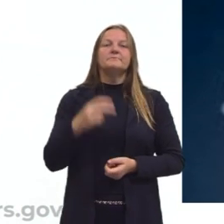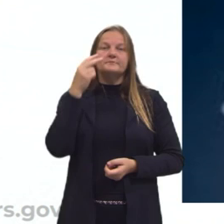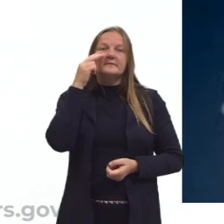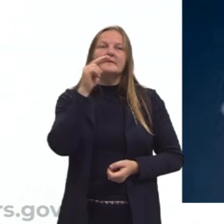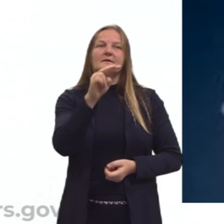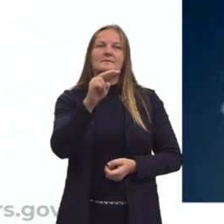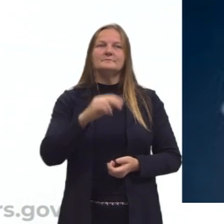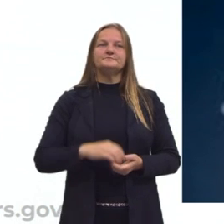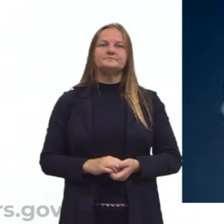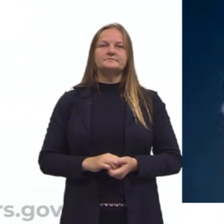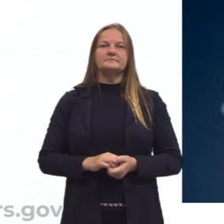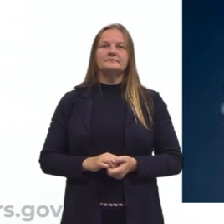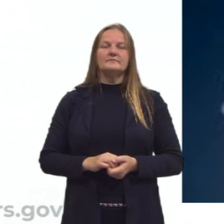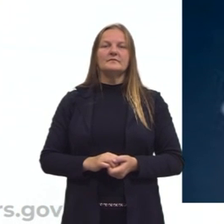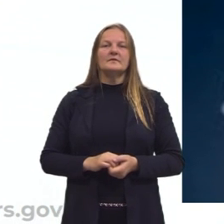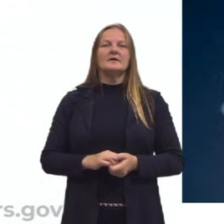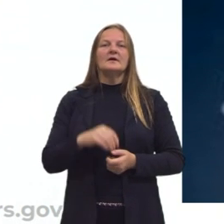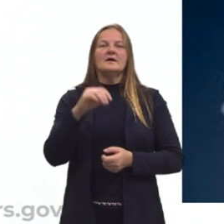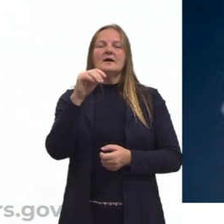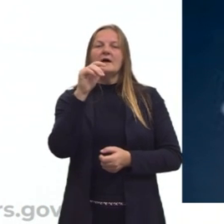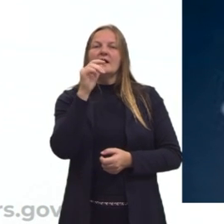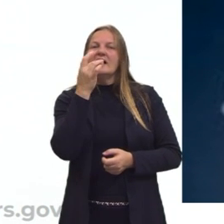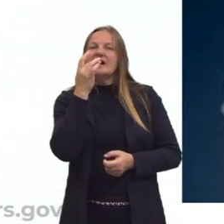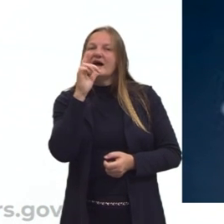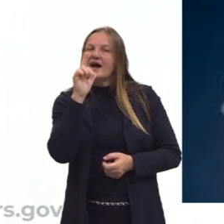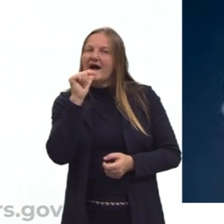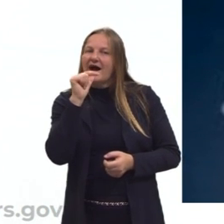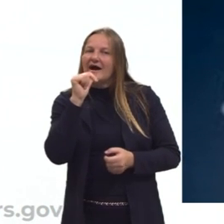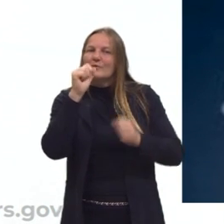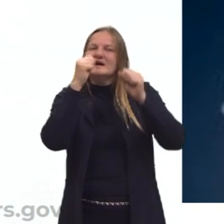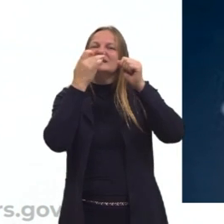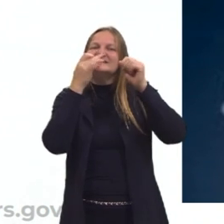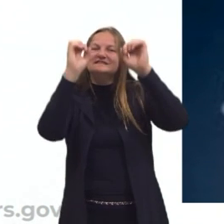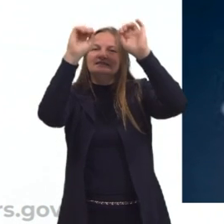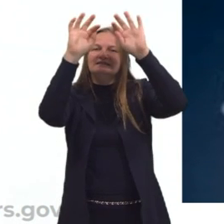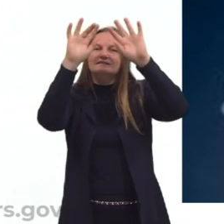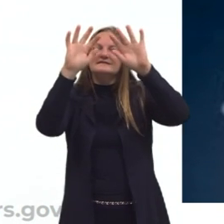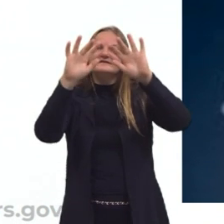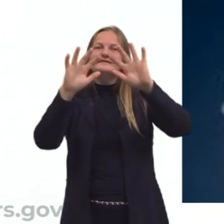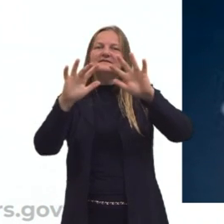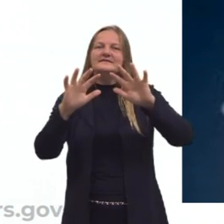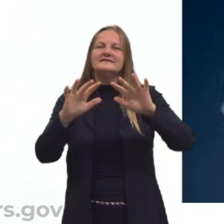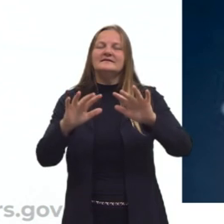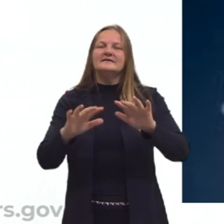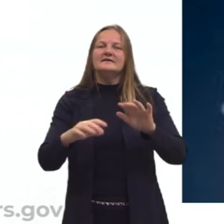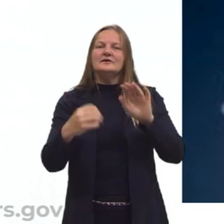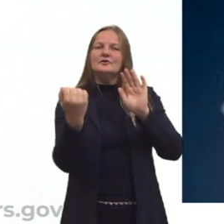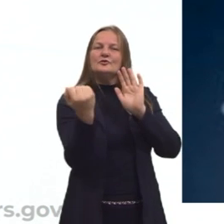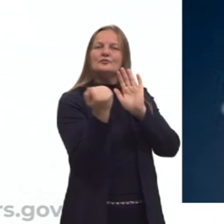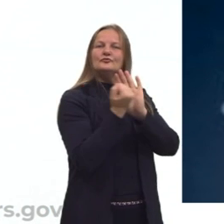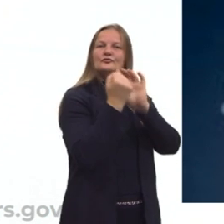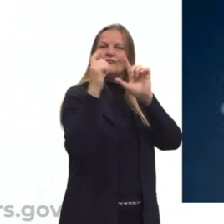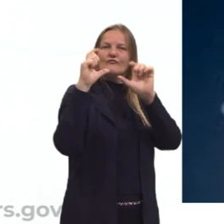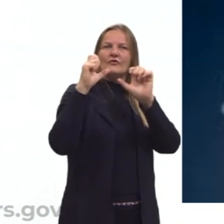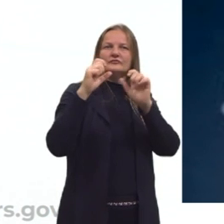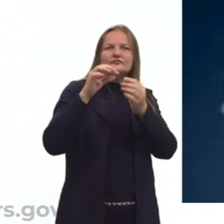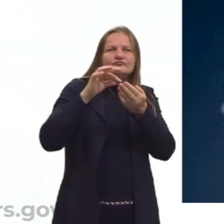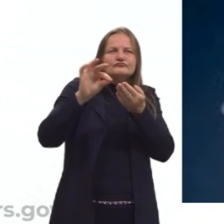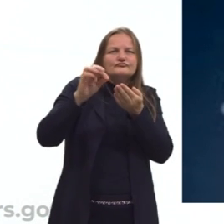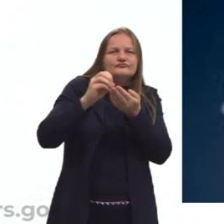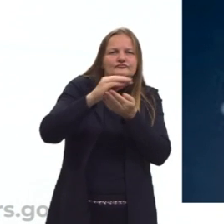Aqui nós temos um floco de neve também, super ampliado, e observamos ali cada fragmento dele.